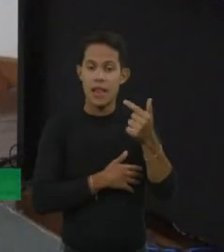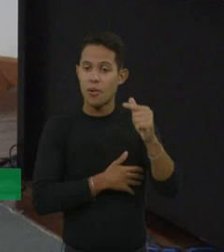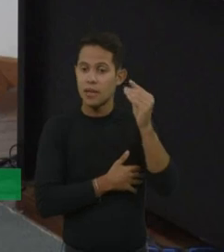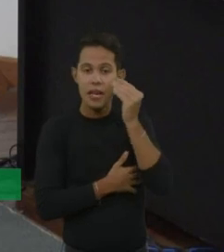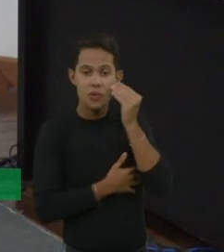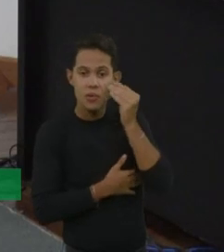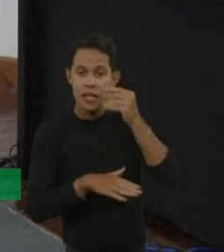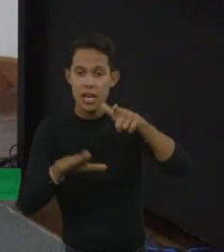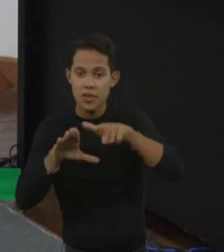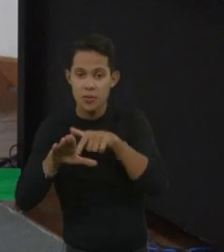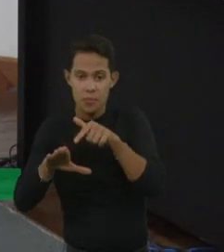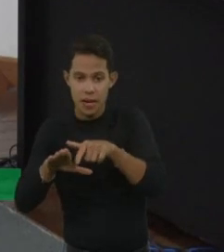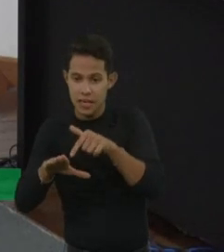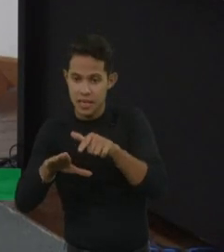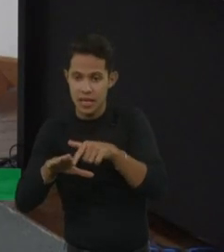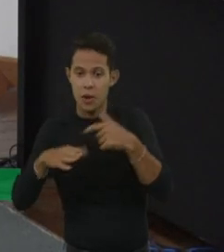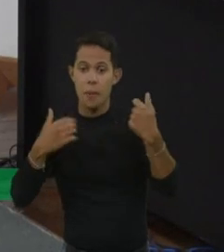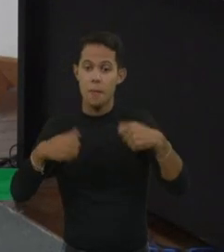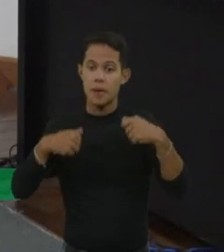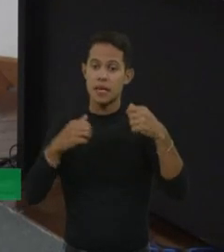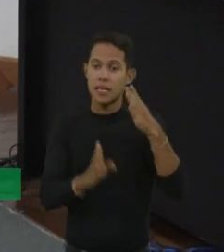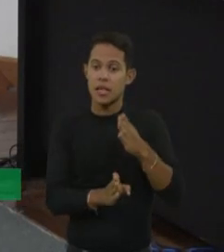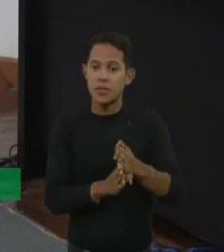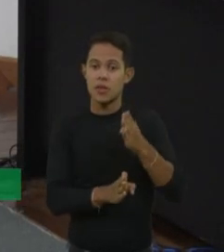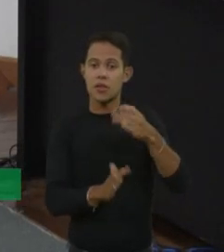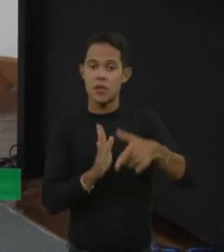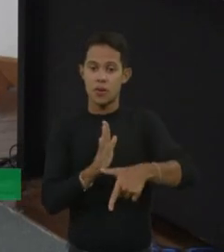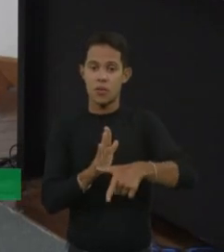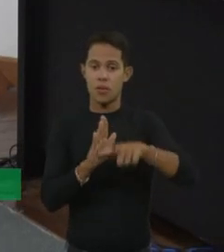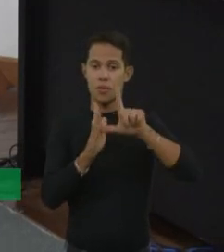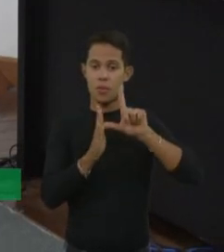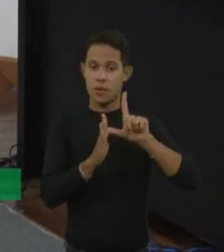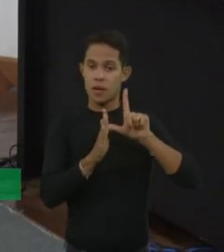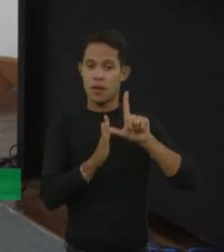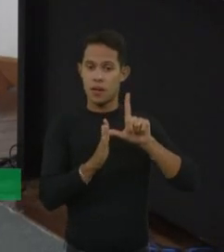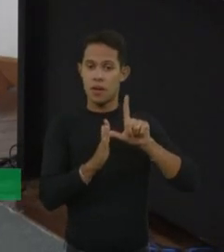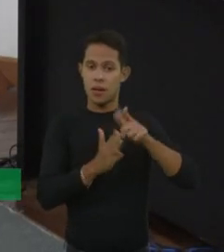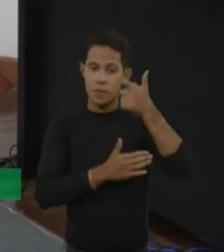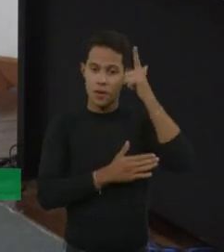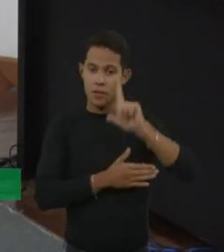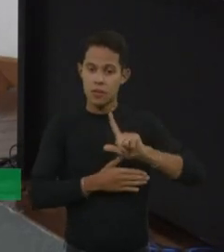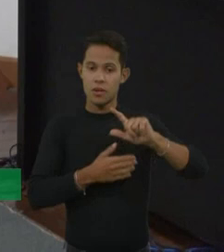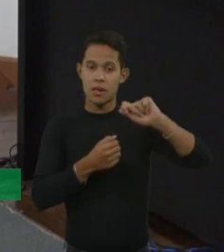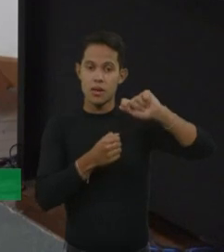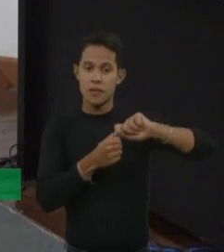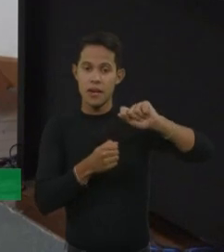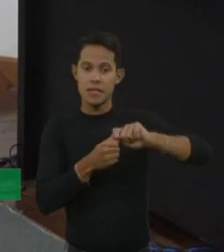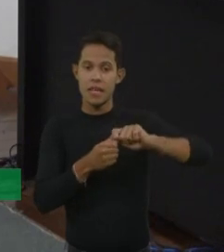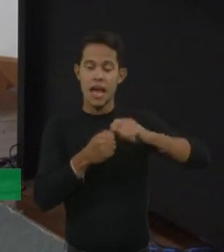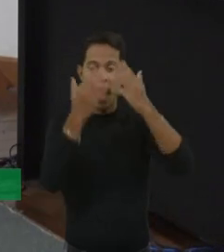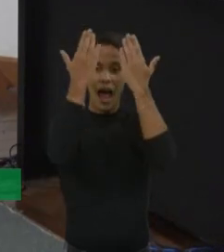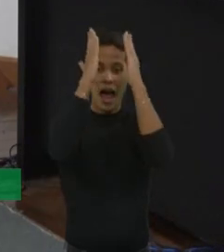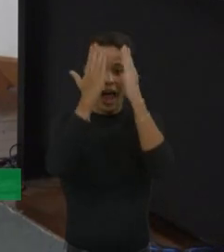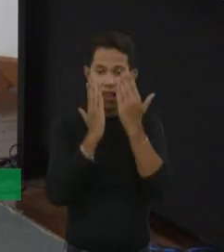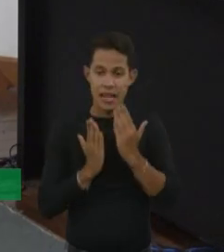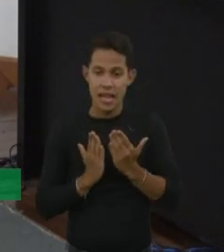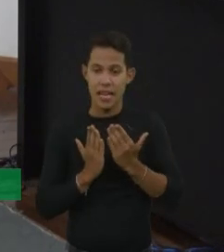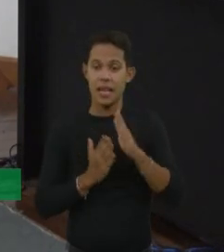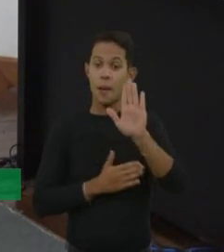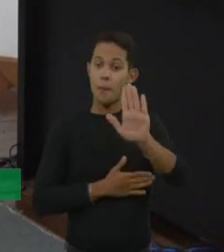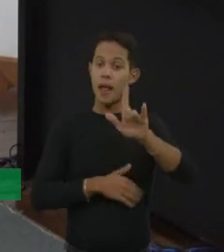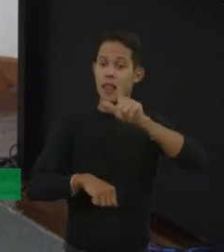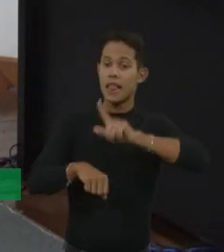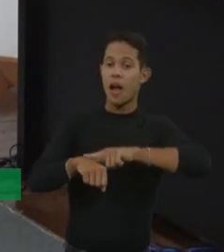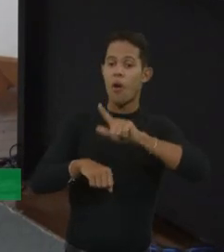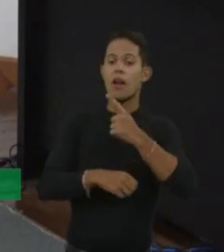realmente ter a suspeita clínica para daí fazer análise. Na triagem de